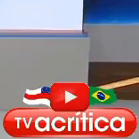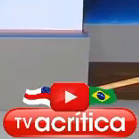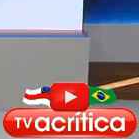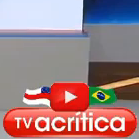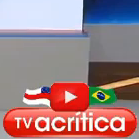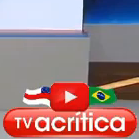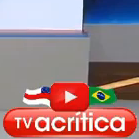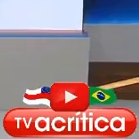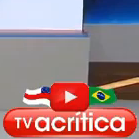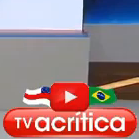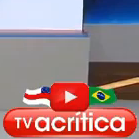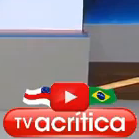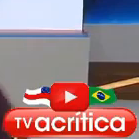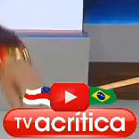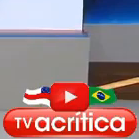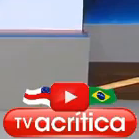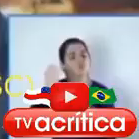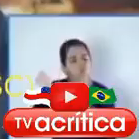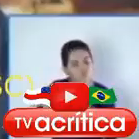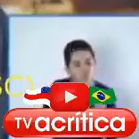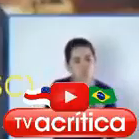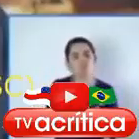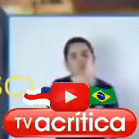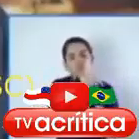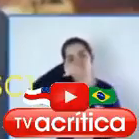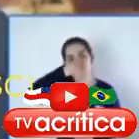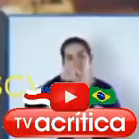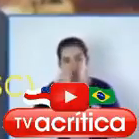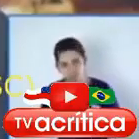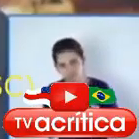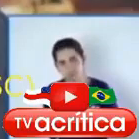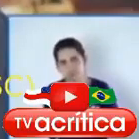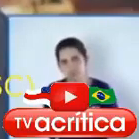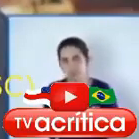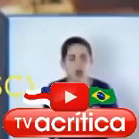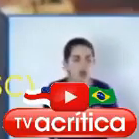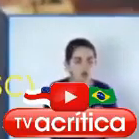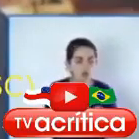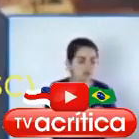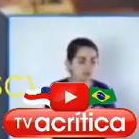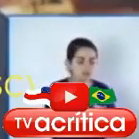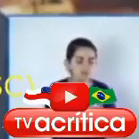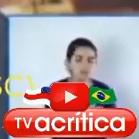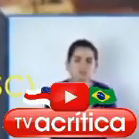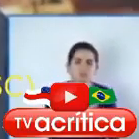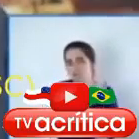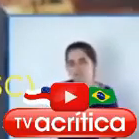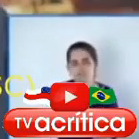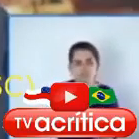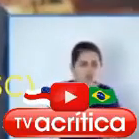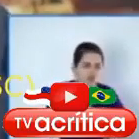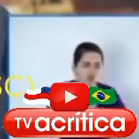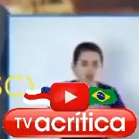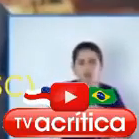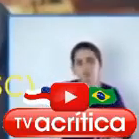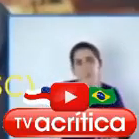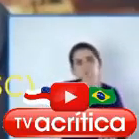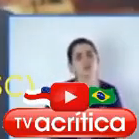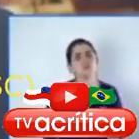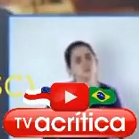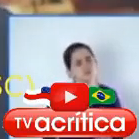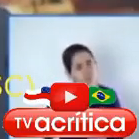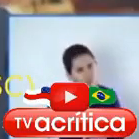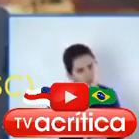No caneco É uma aplicação rápida de 2, 3 minutinhos por dia Vai ser uma aplicação via